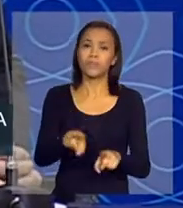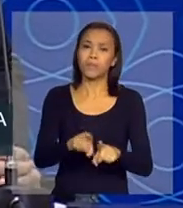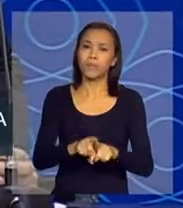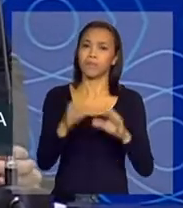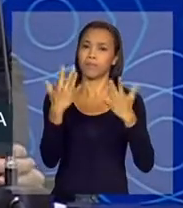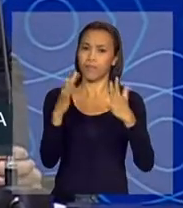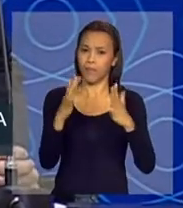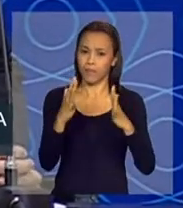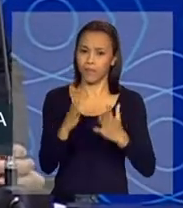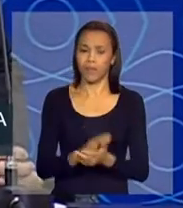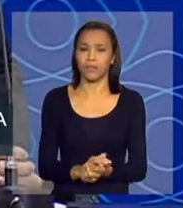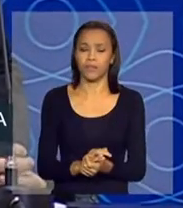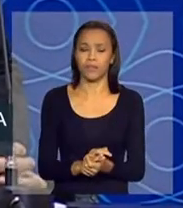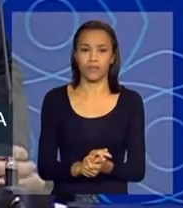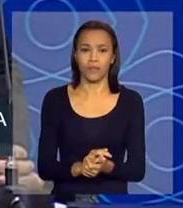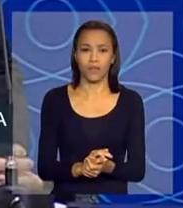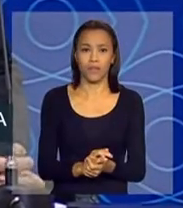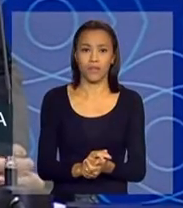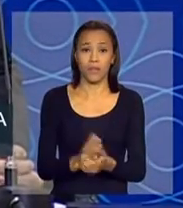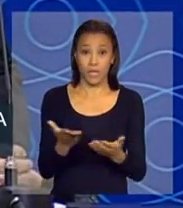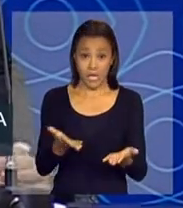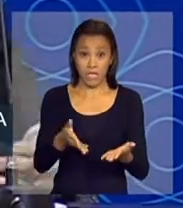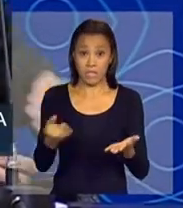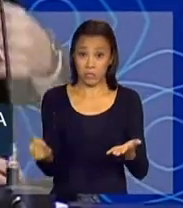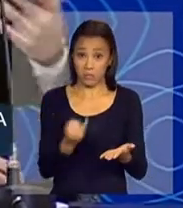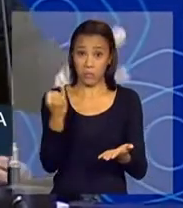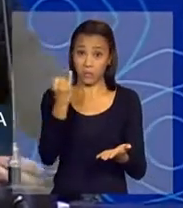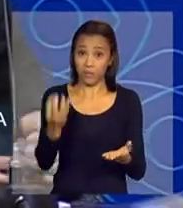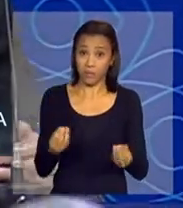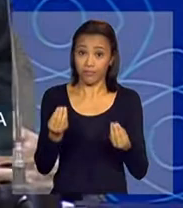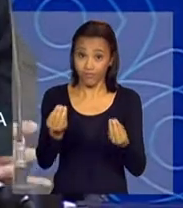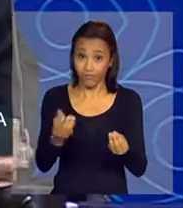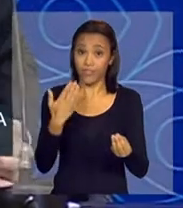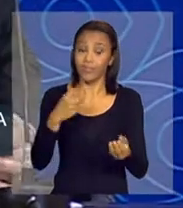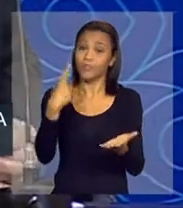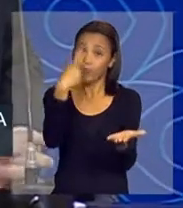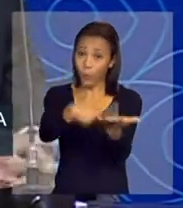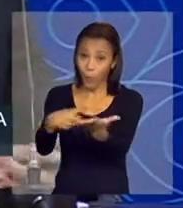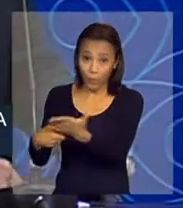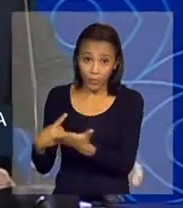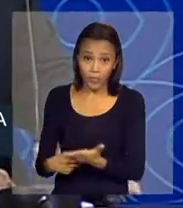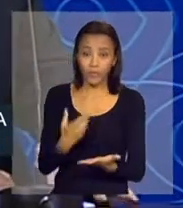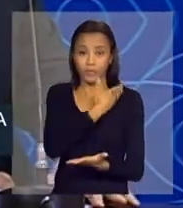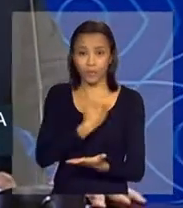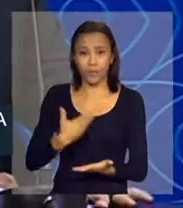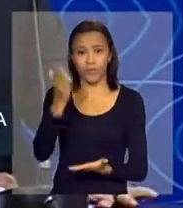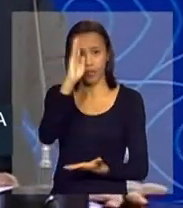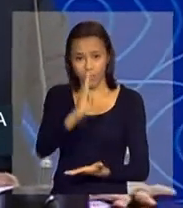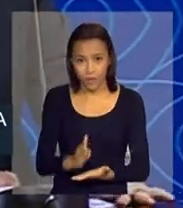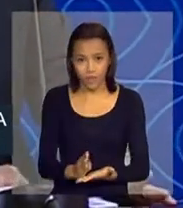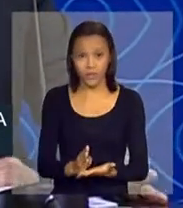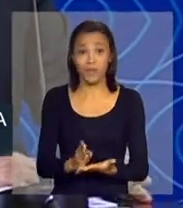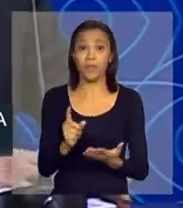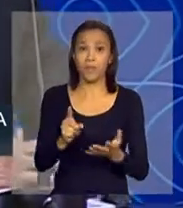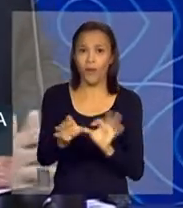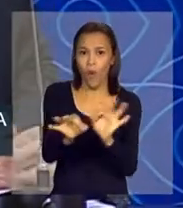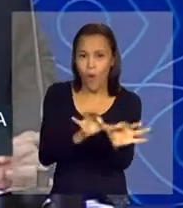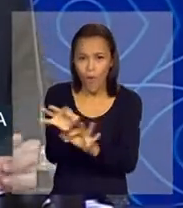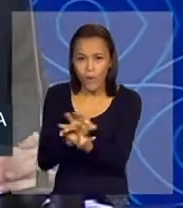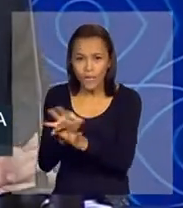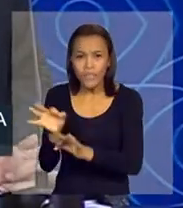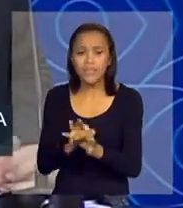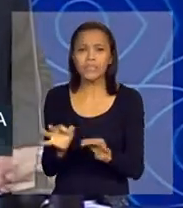ministro Padilha, Alto, por mais essa entrega, importante entrega dentro dos compromissos do governo brasileiro para com a realização da Copa.